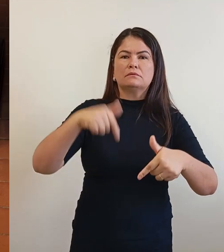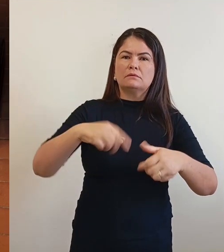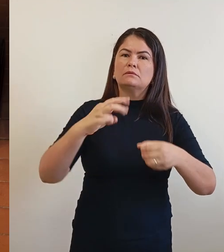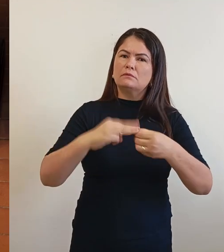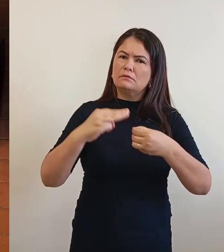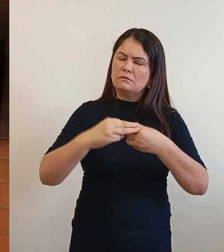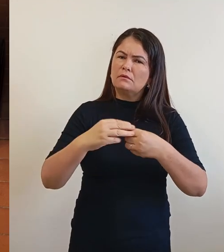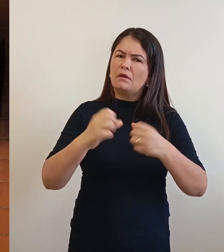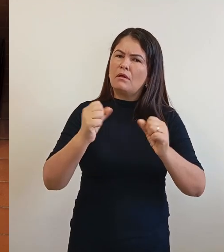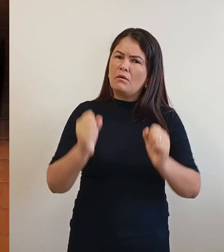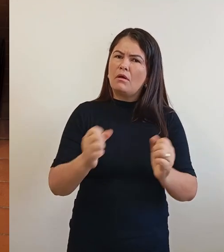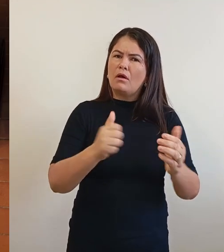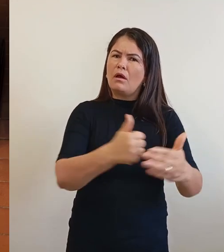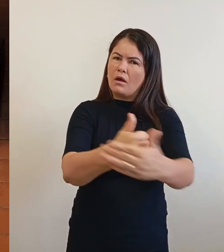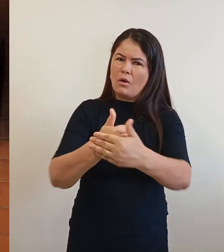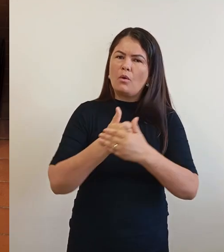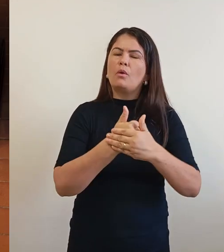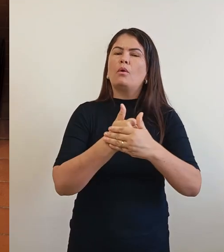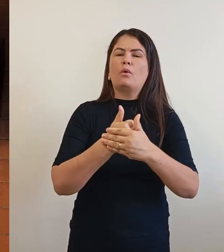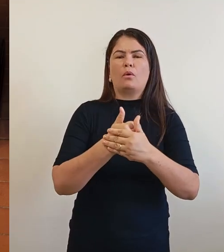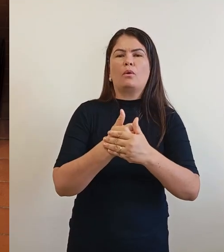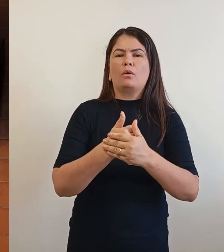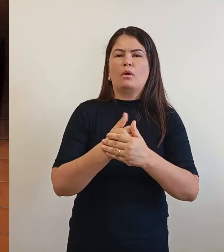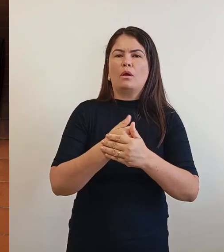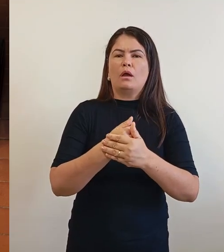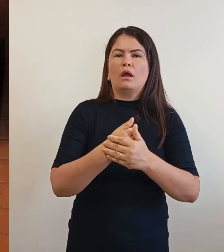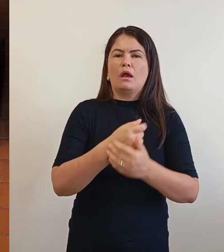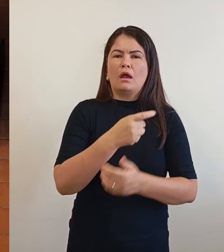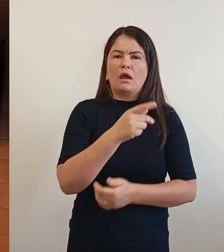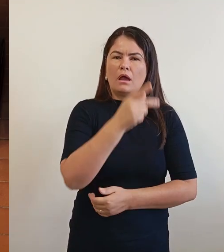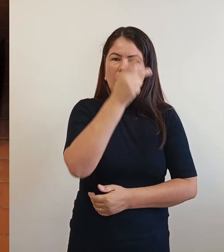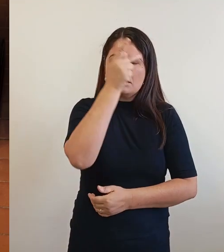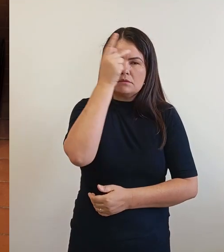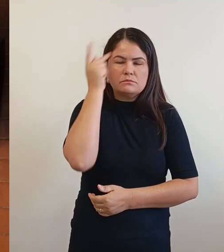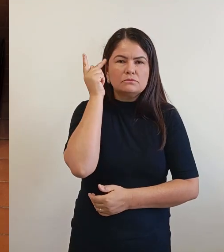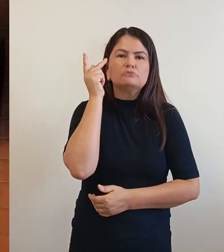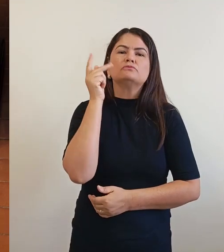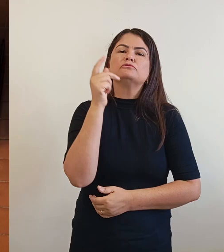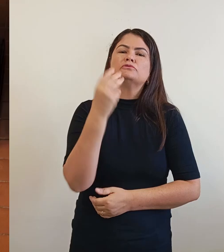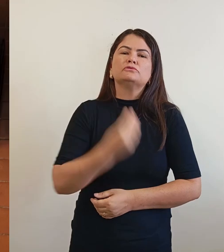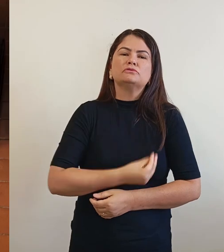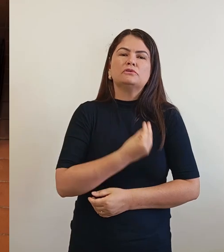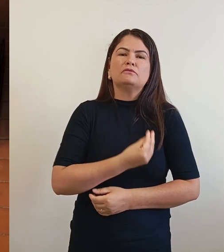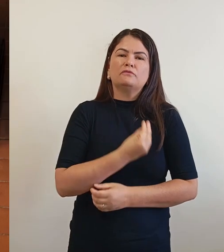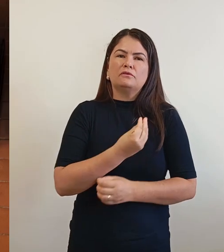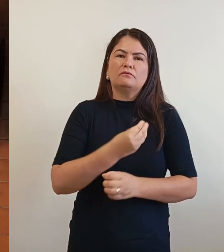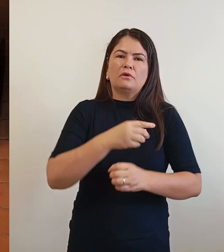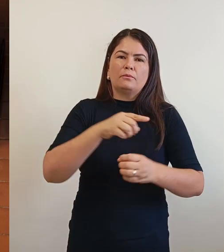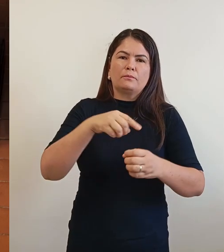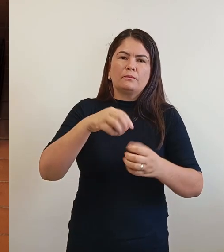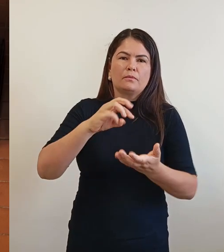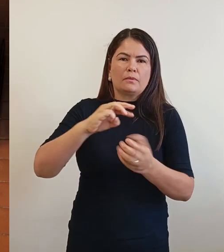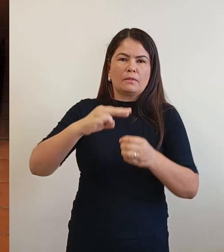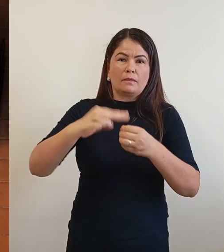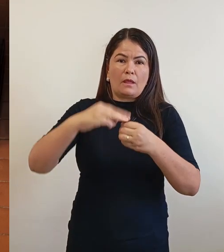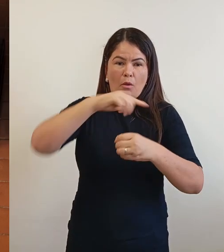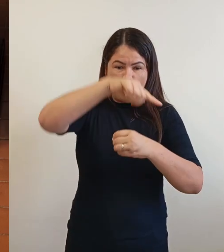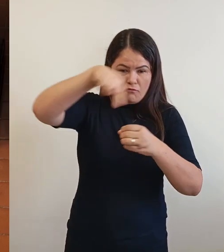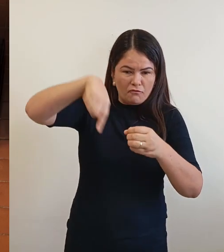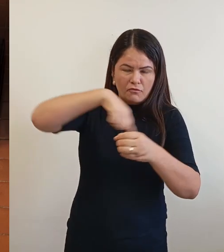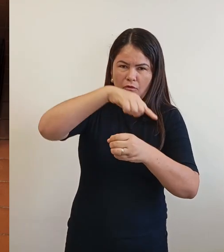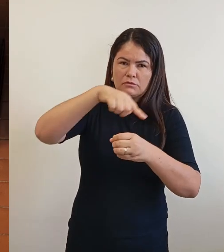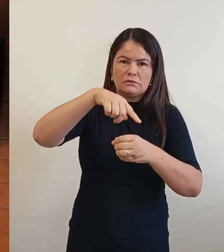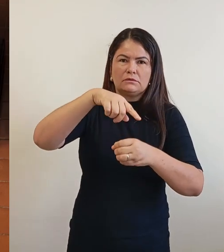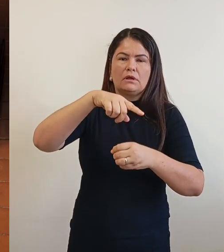do nosso município. Não só da cidade de Goiás, como da cidade do Vale do Araguaia e Rio Vermelho aqui, São Patrício.